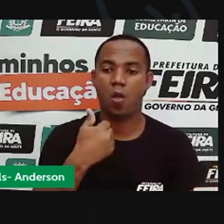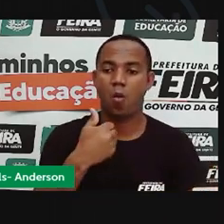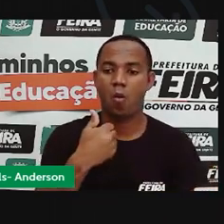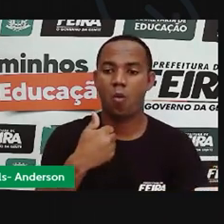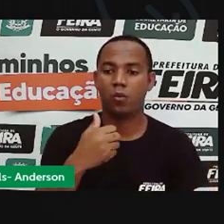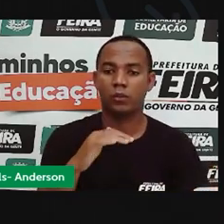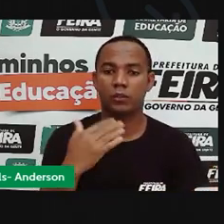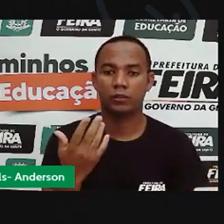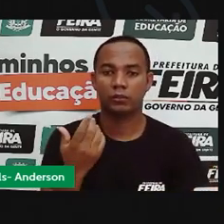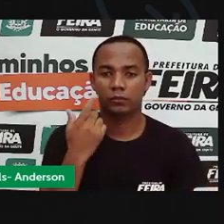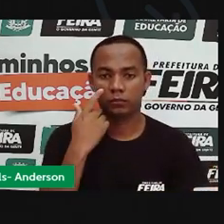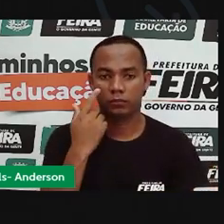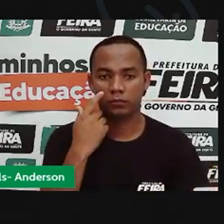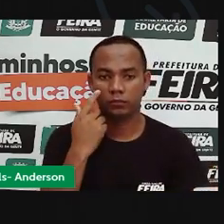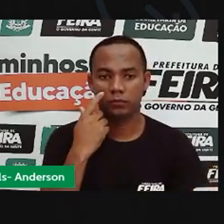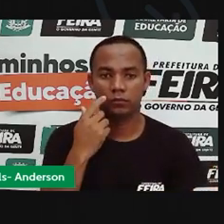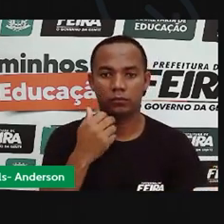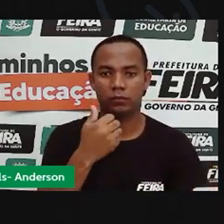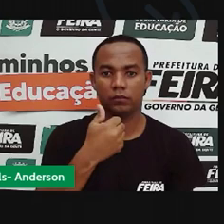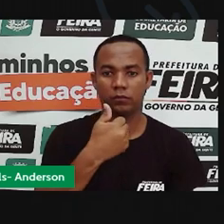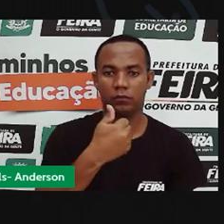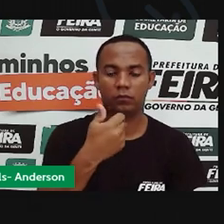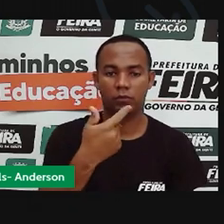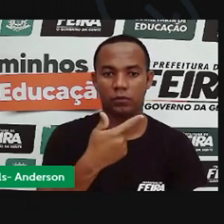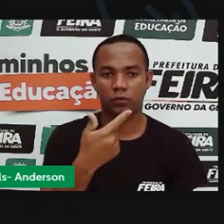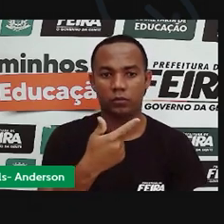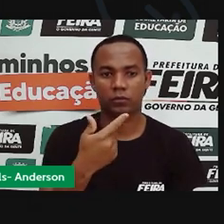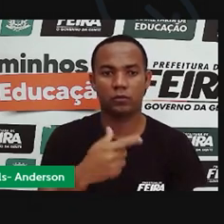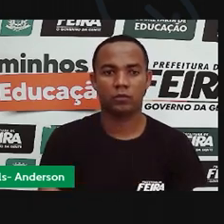Está aqui. Aí, 12 horas.